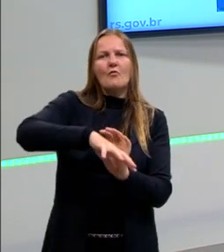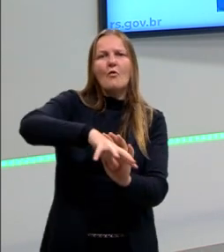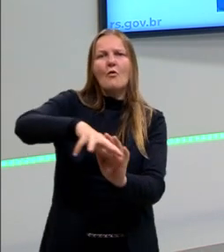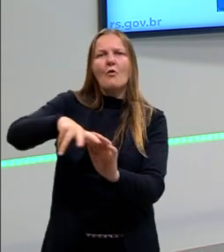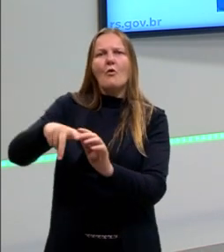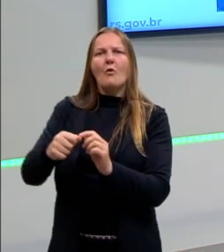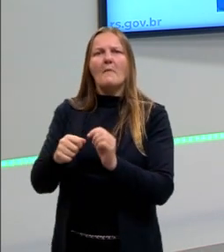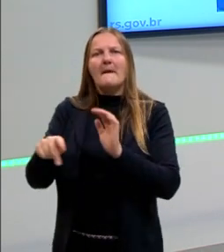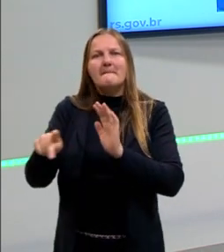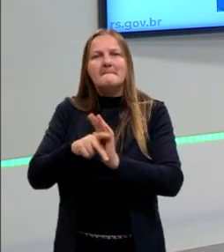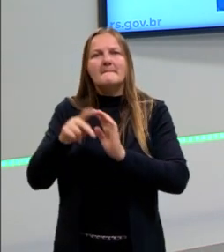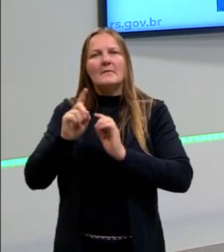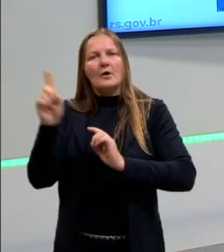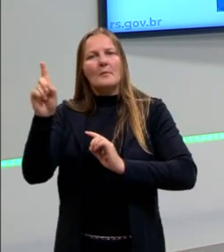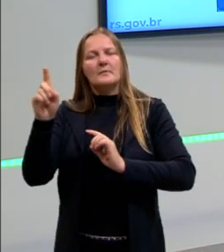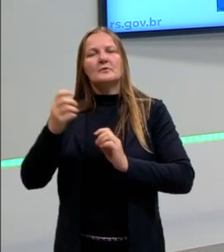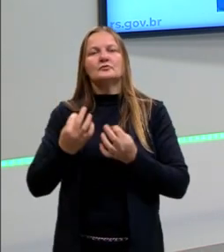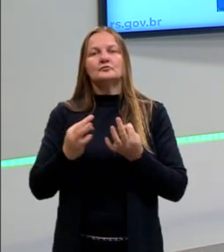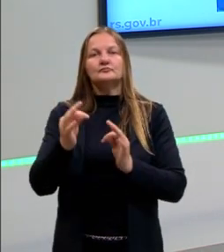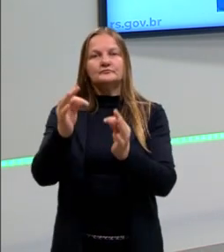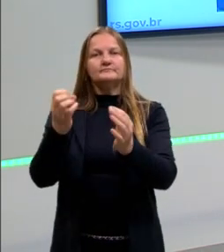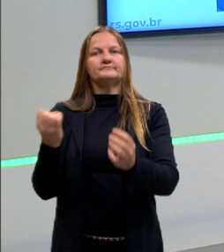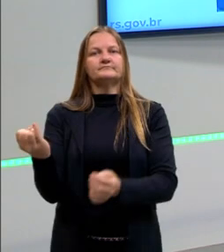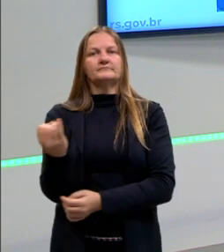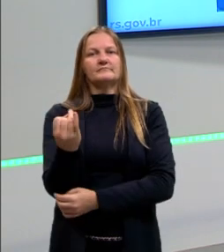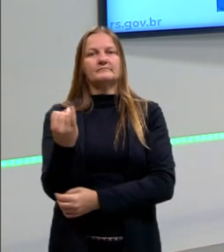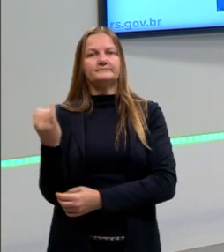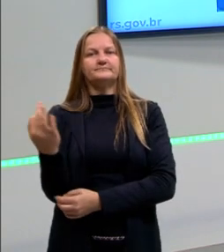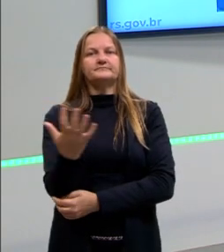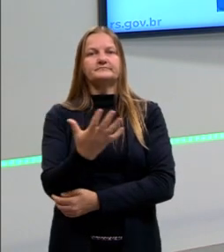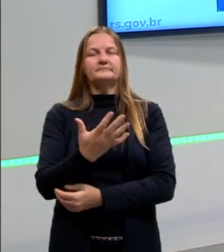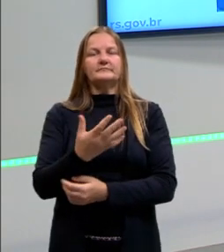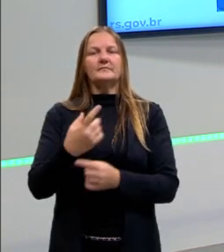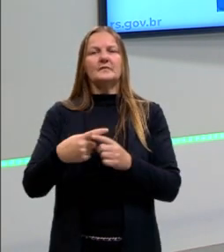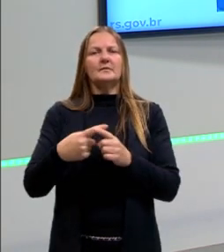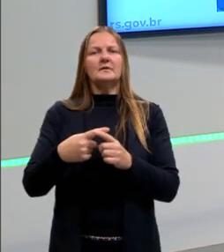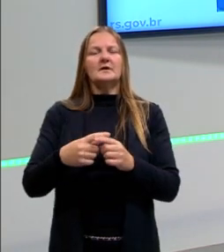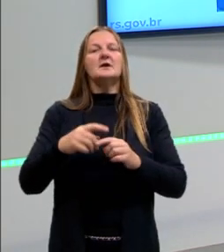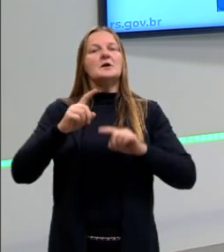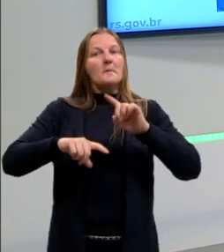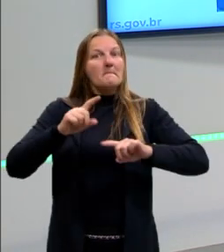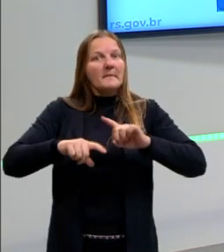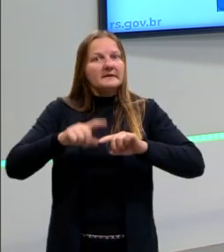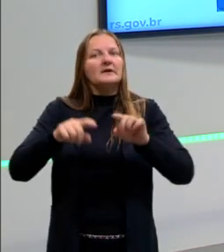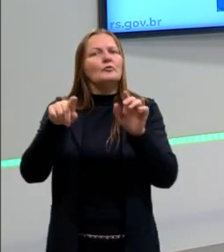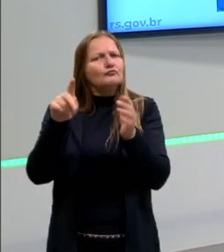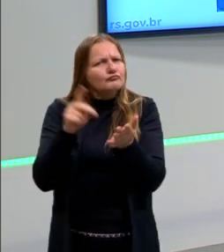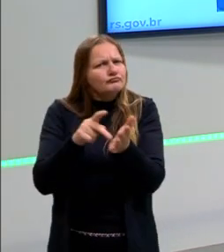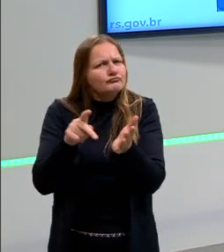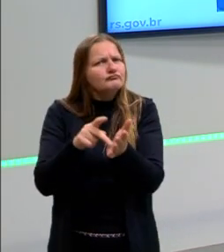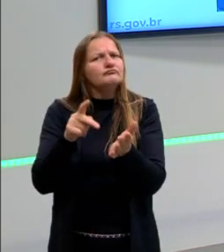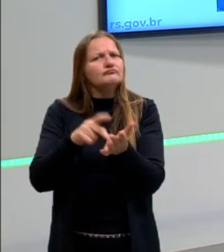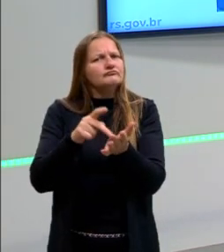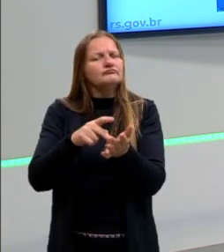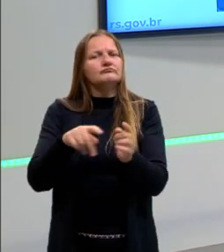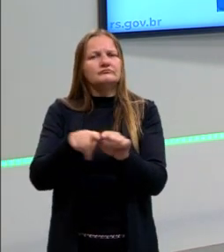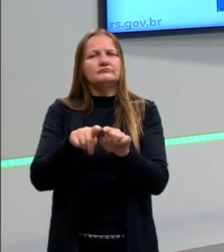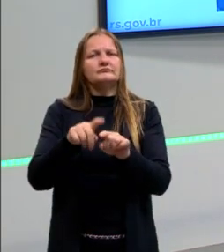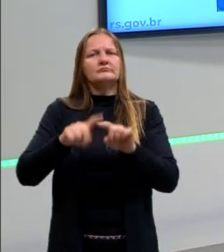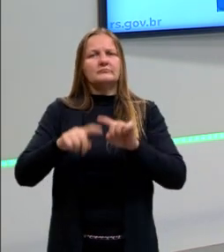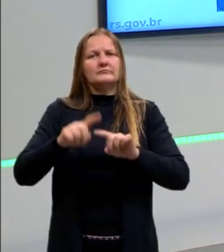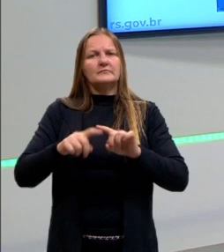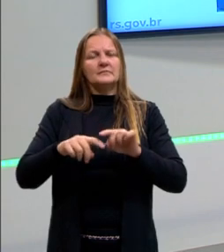tirar da África as suas inovações, mas também um roubo que é físico, um roubo da cultura material africana,